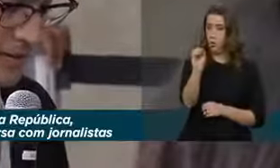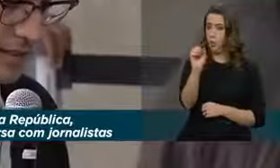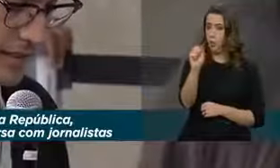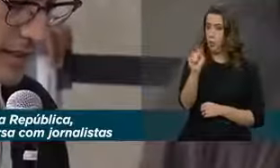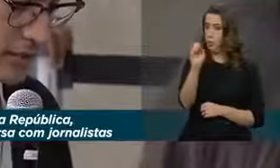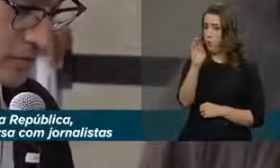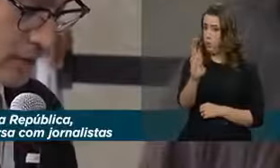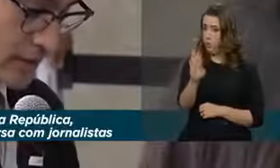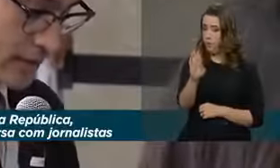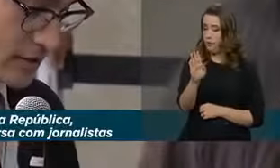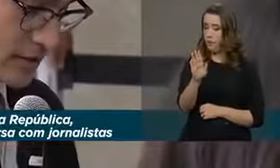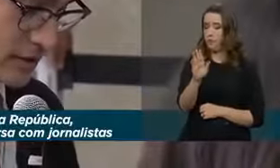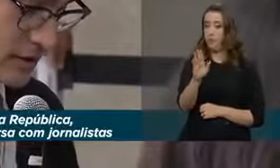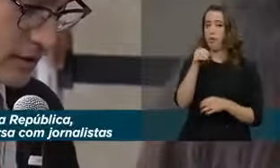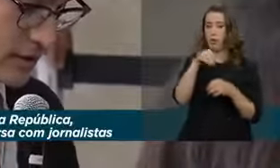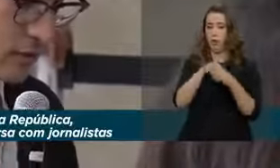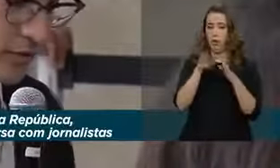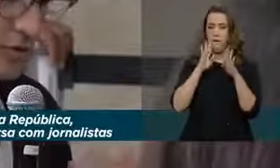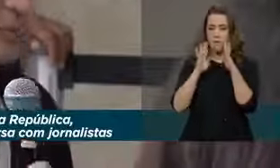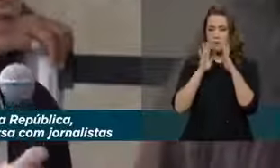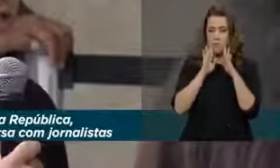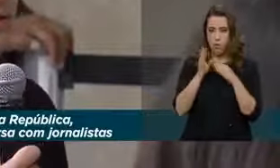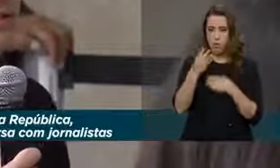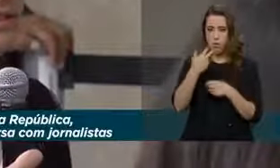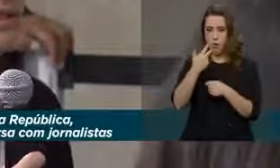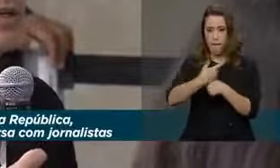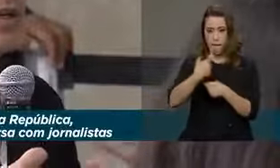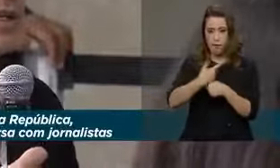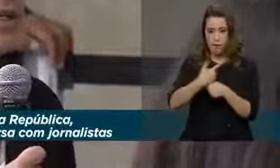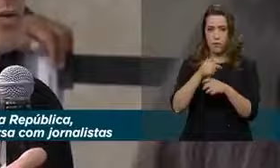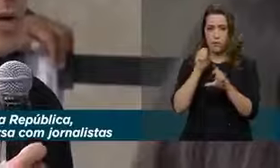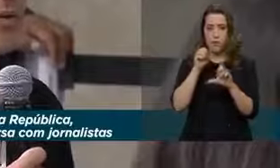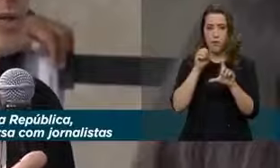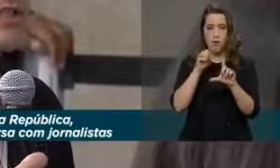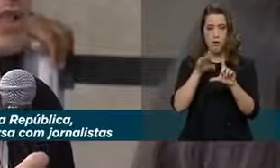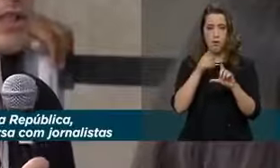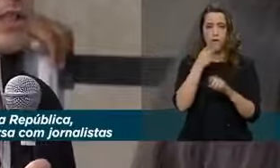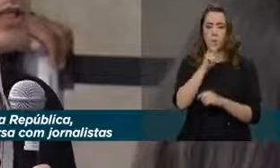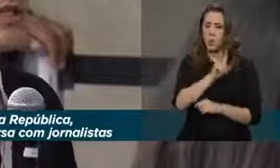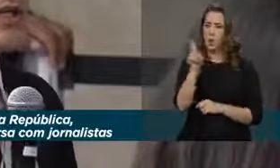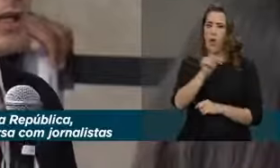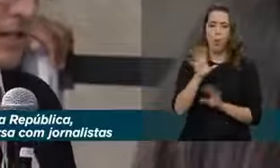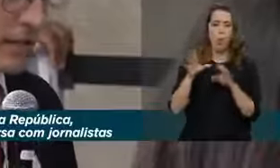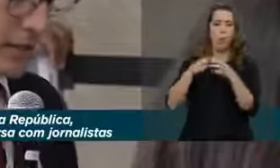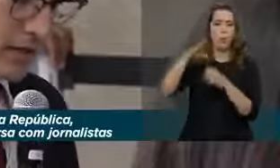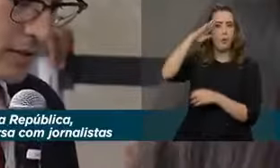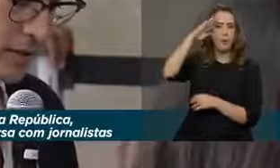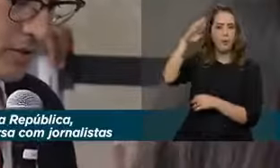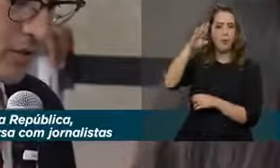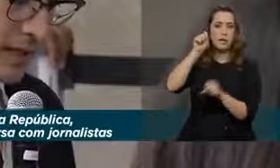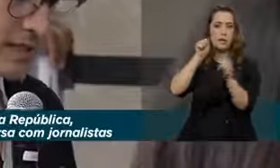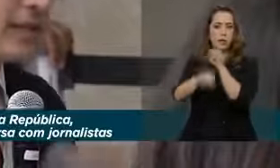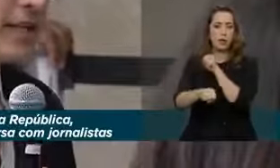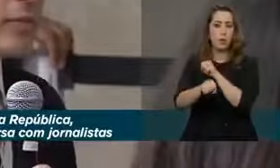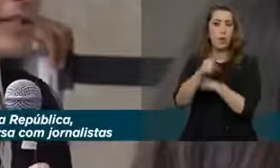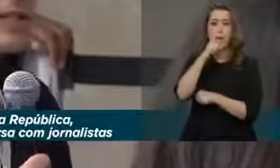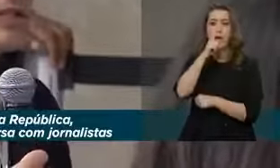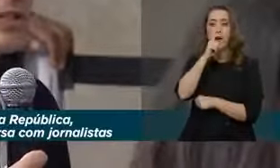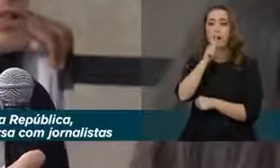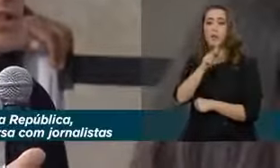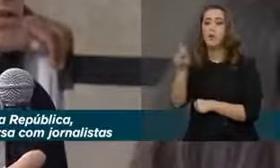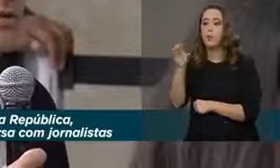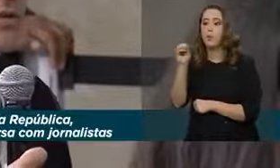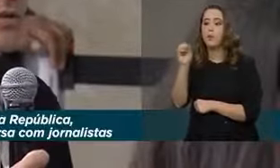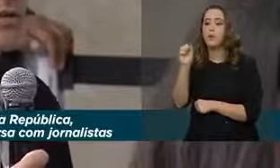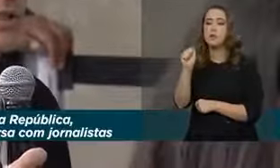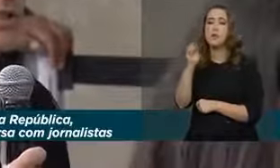na live, à tarde, o presidente diz que não foram os militares que mataram o pai do presidente. Eu quero saber com base em que o